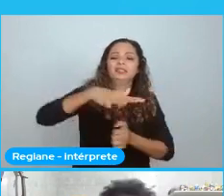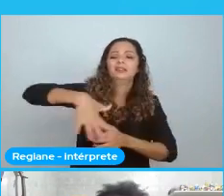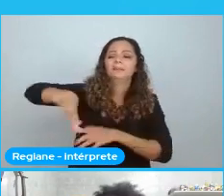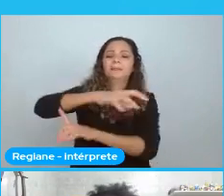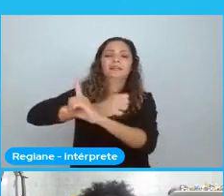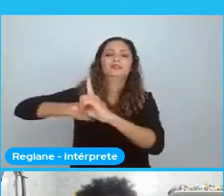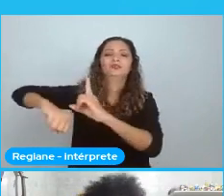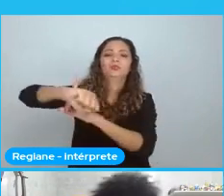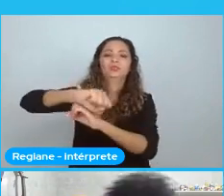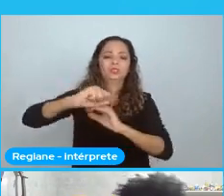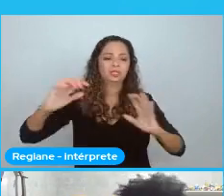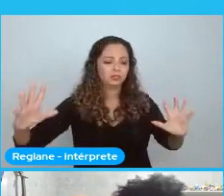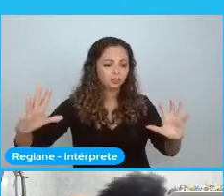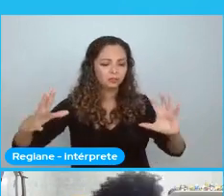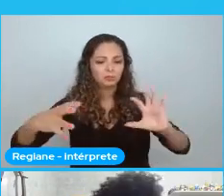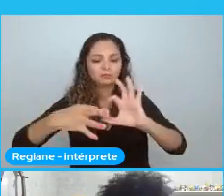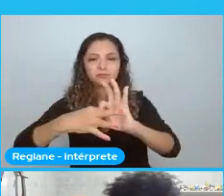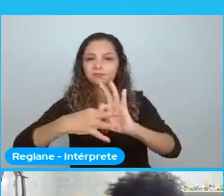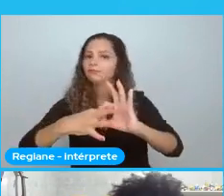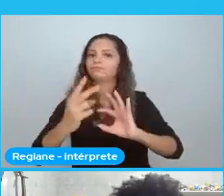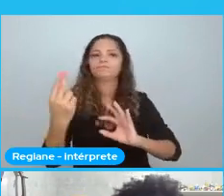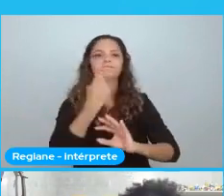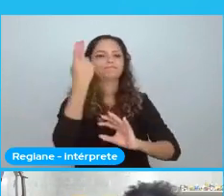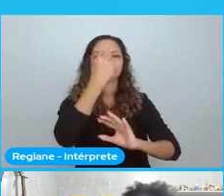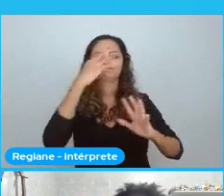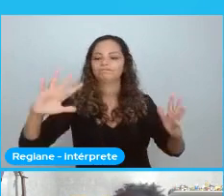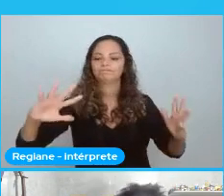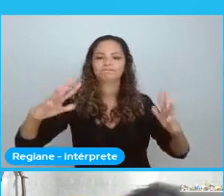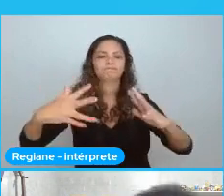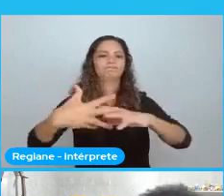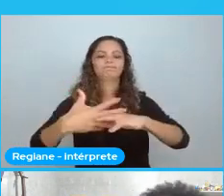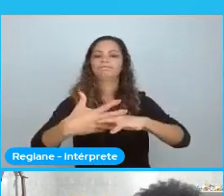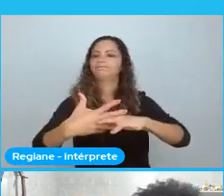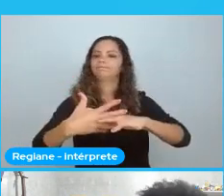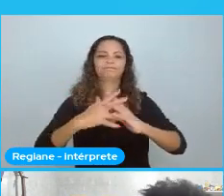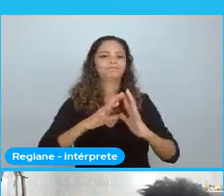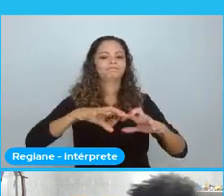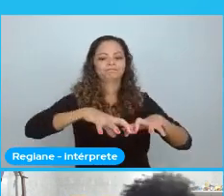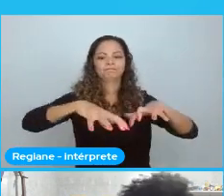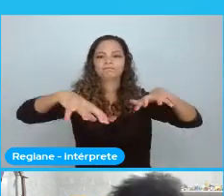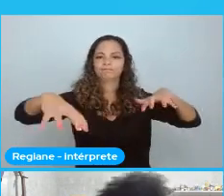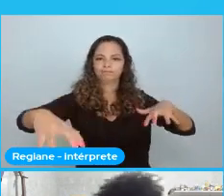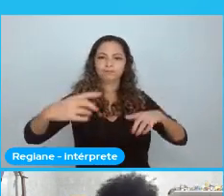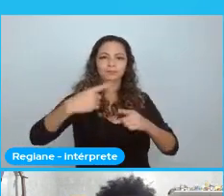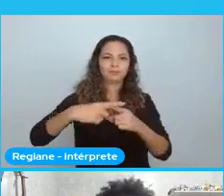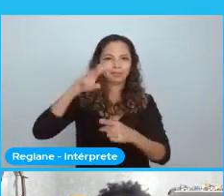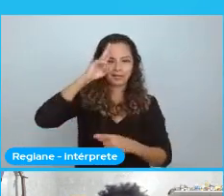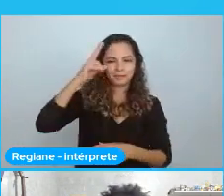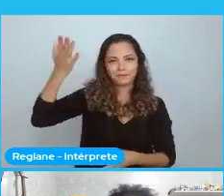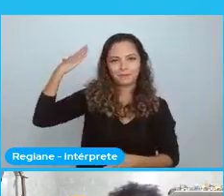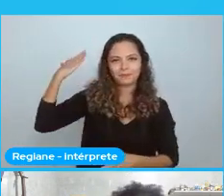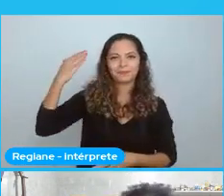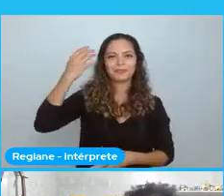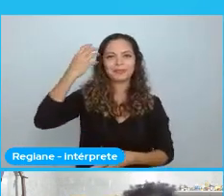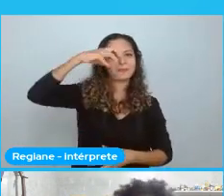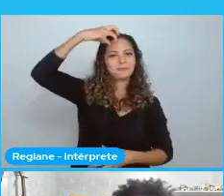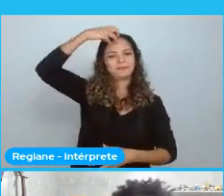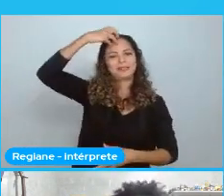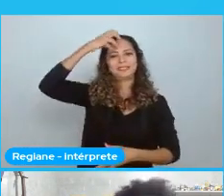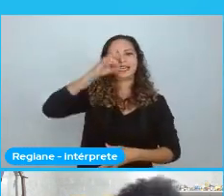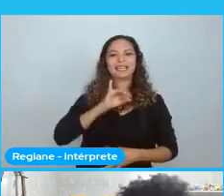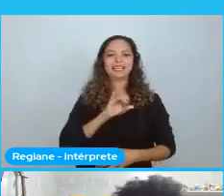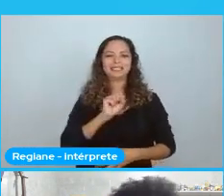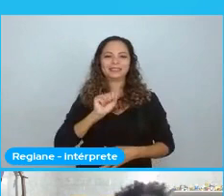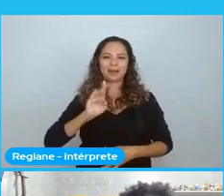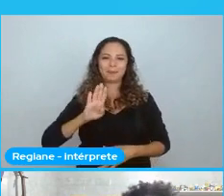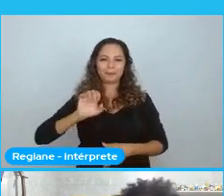Fez a abolição. sei o que. Aquela coisa toda. Se você for ver. Aquilo. Todo aquele. Aquele contexto histórico. tem ali. Tem toda uma veia capitalista.